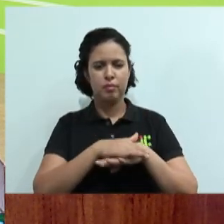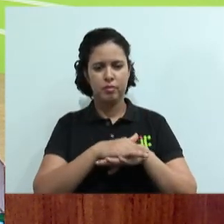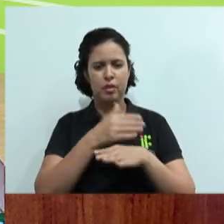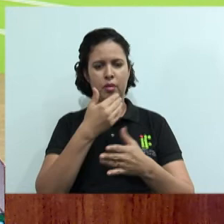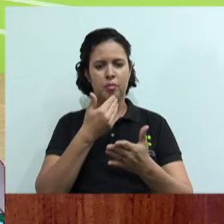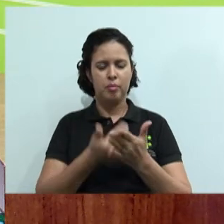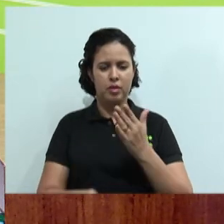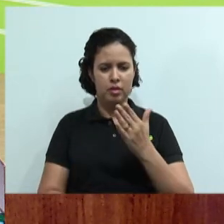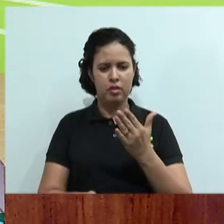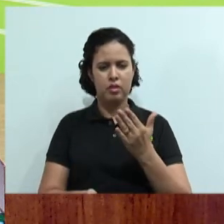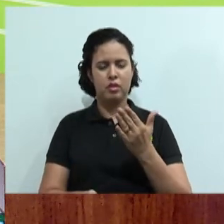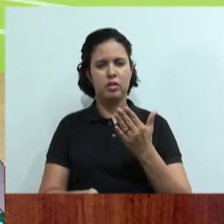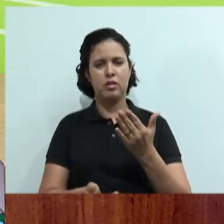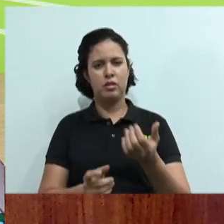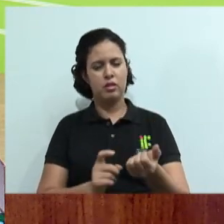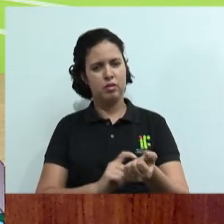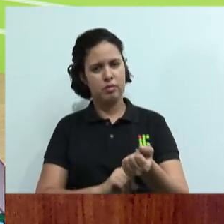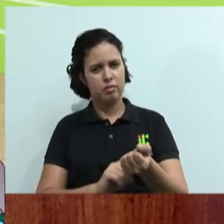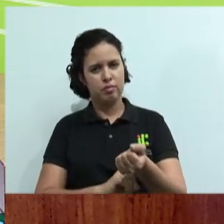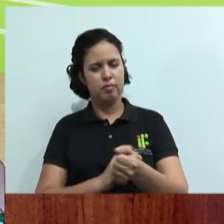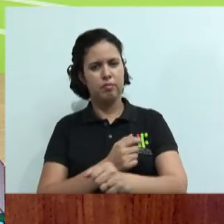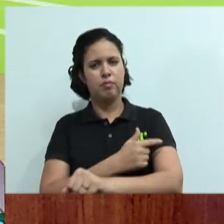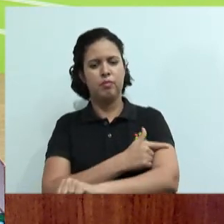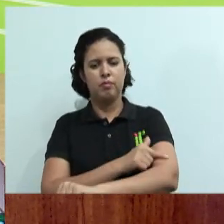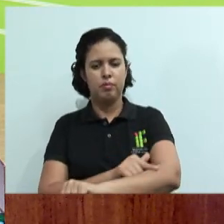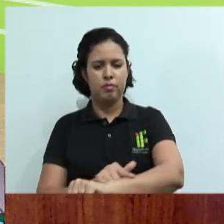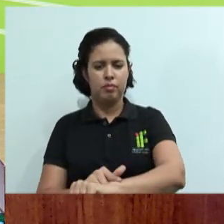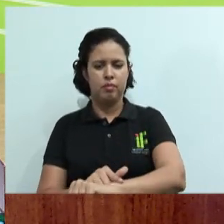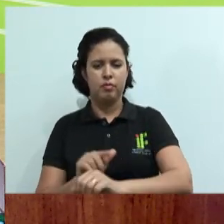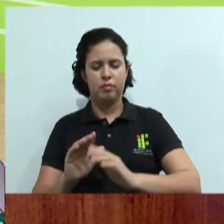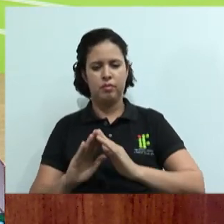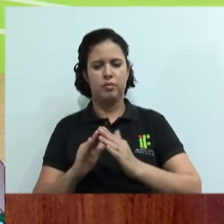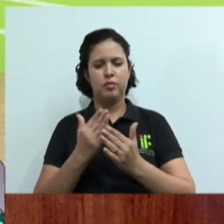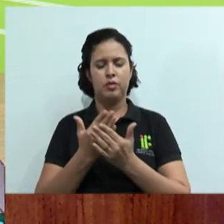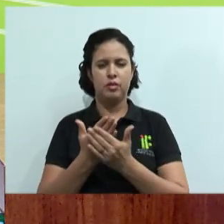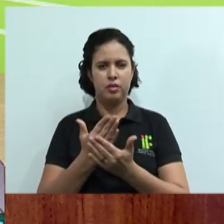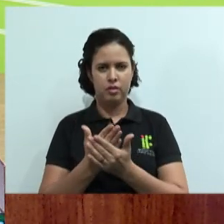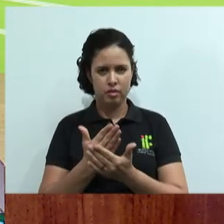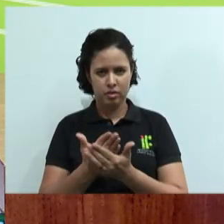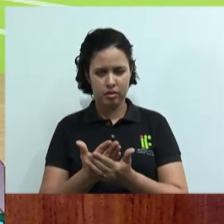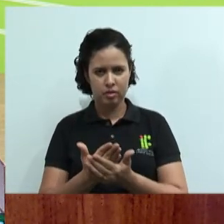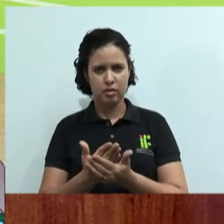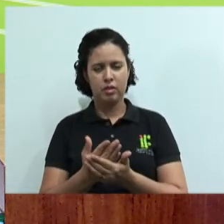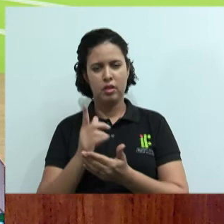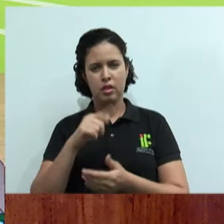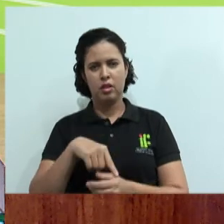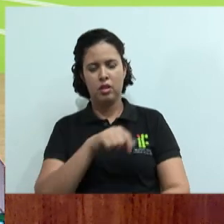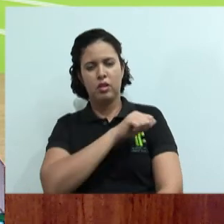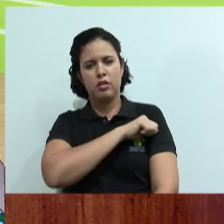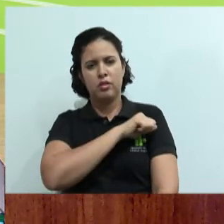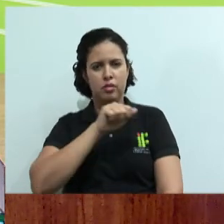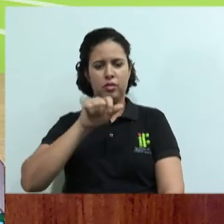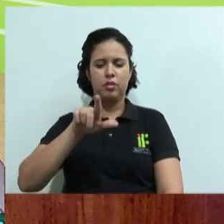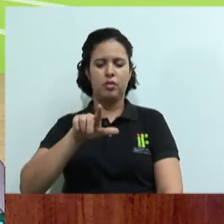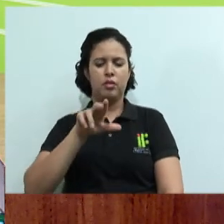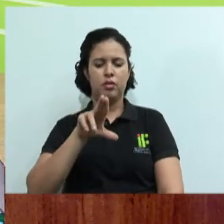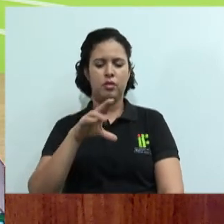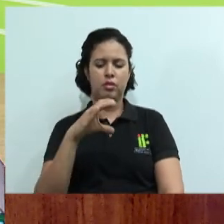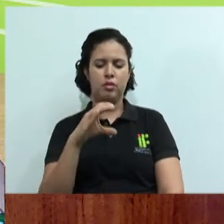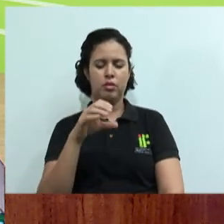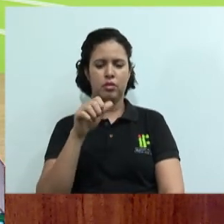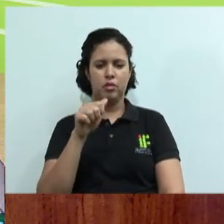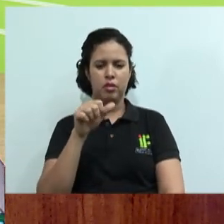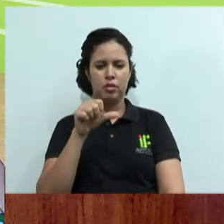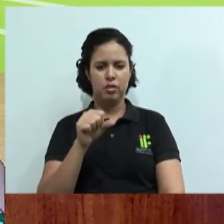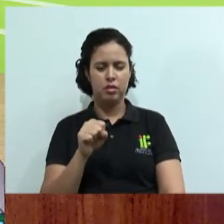falamos aí, deixamos bem claro, não é verdade? Isso foi lá os alunos das... Foi o Lucas mesmo, foi o próprio Lucas, tá bom? Aí o Lucas tá, olha, comandando aí